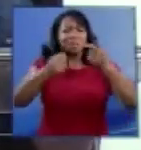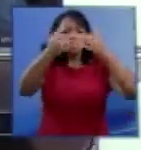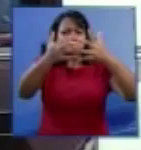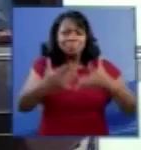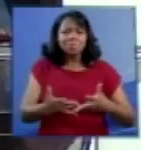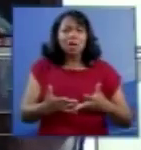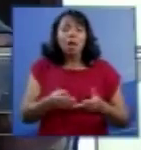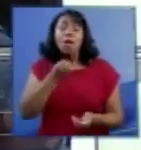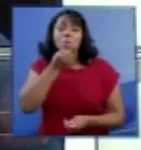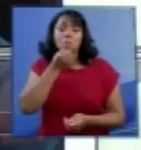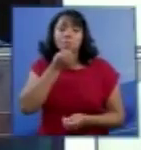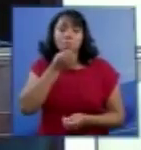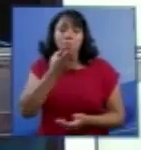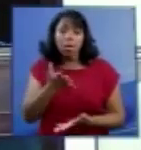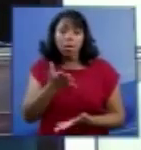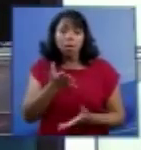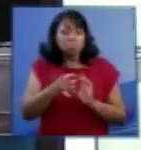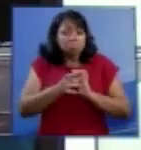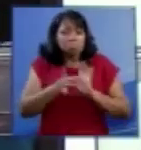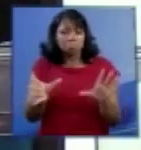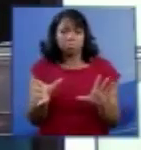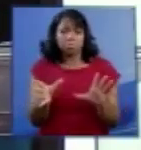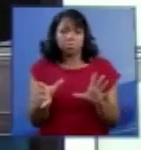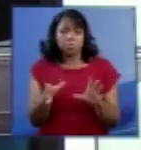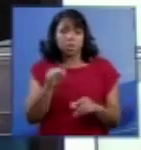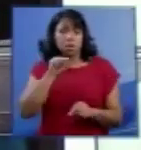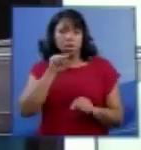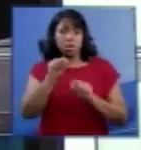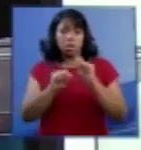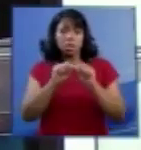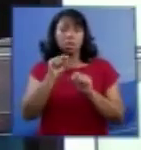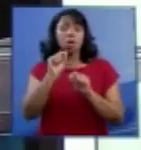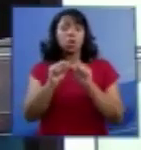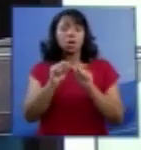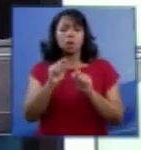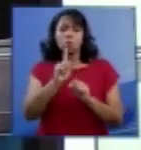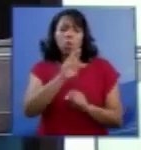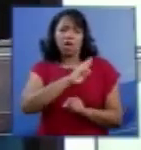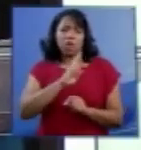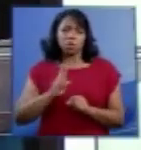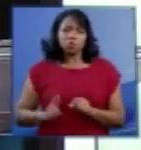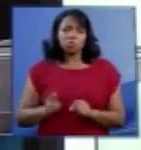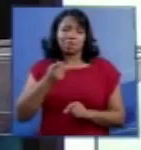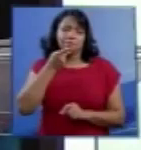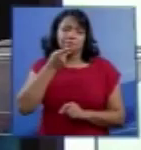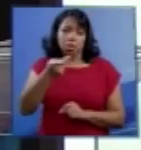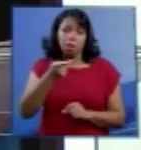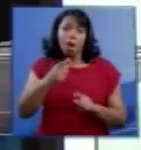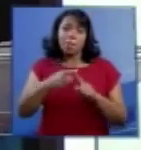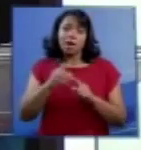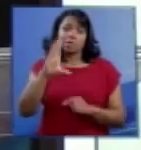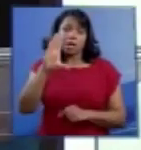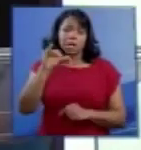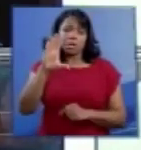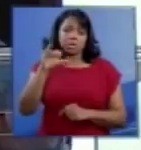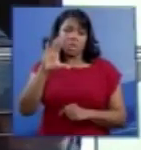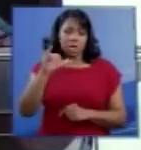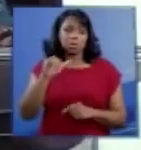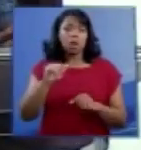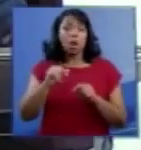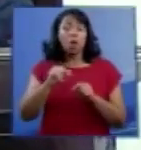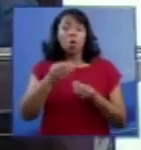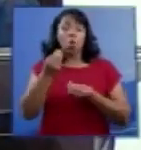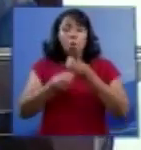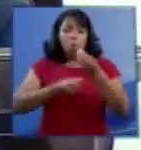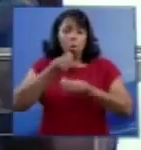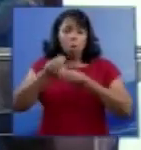É um bem indisponível. E isso não é a religião que está dizendo. É a ciência. De modo